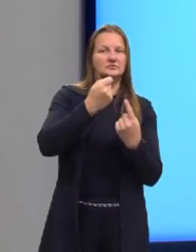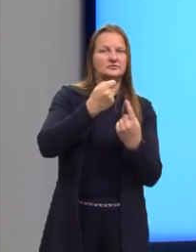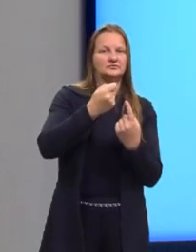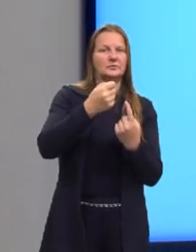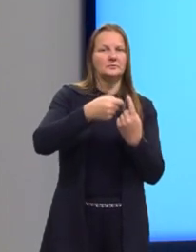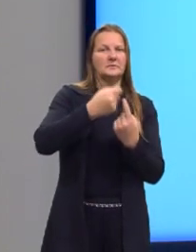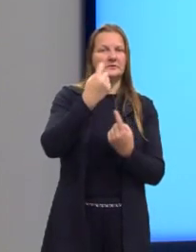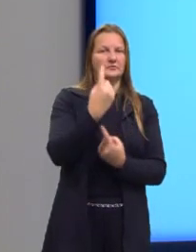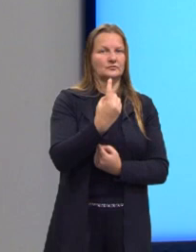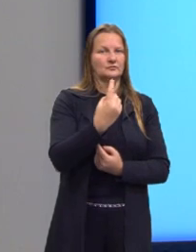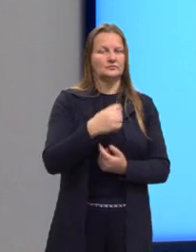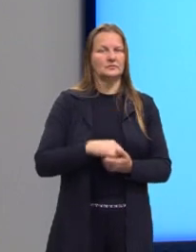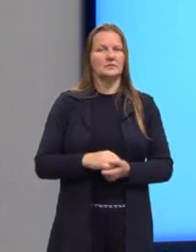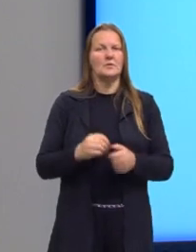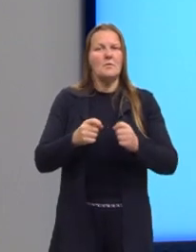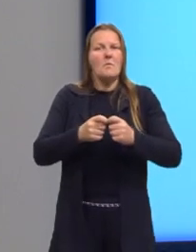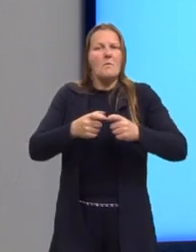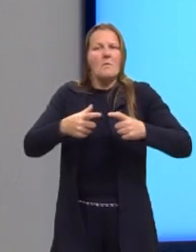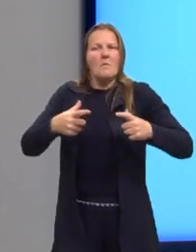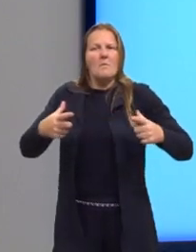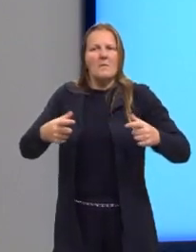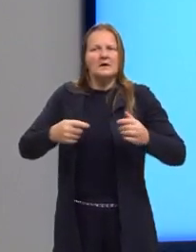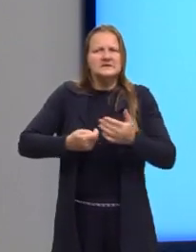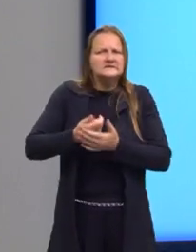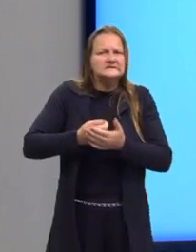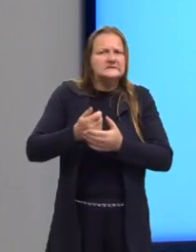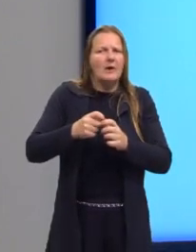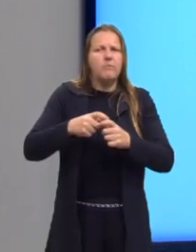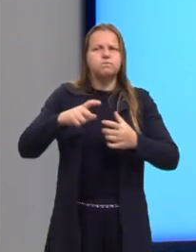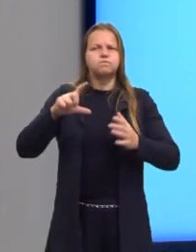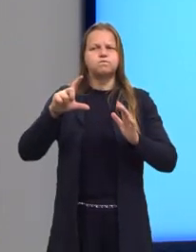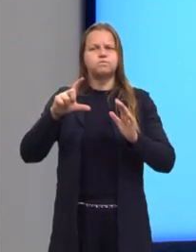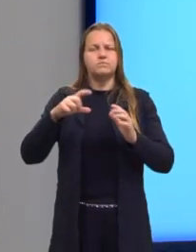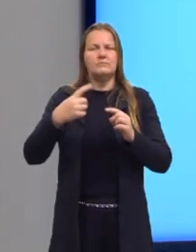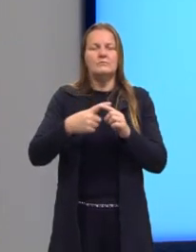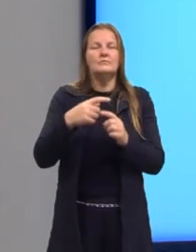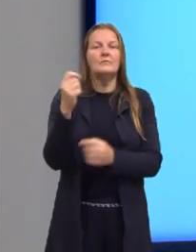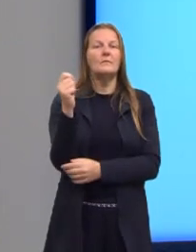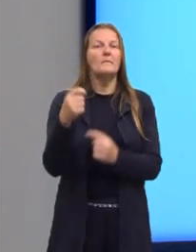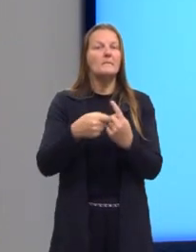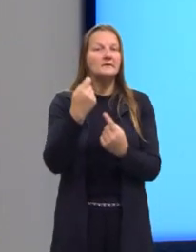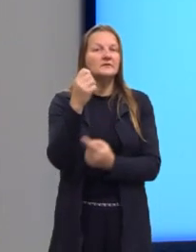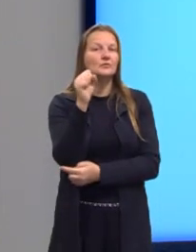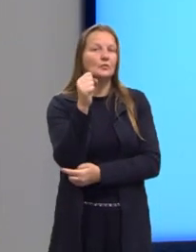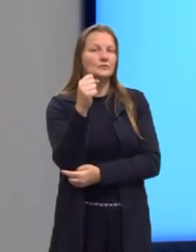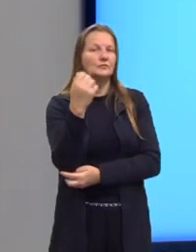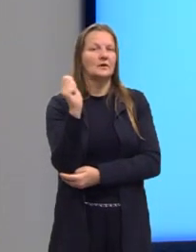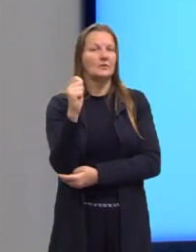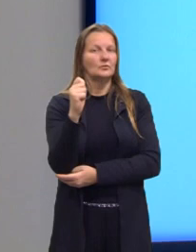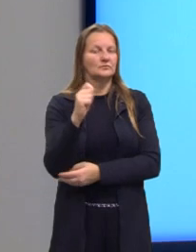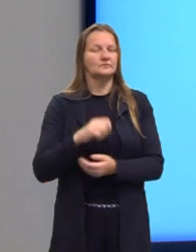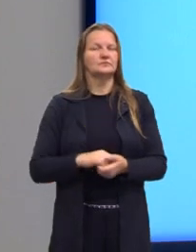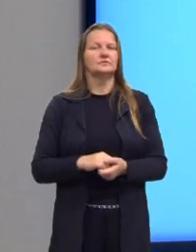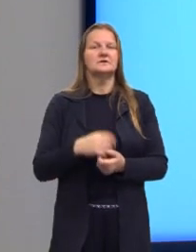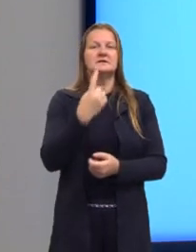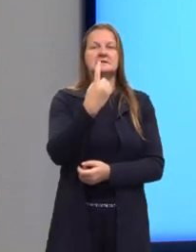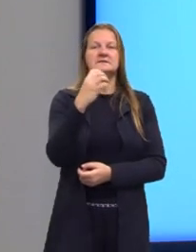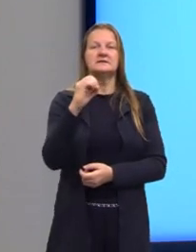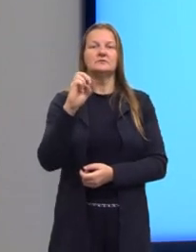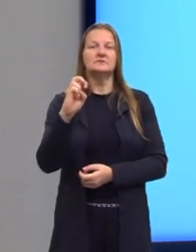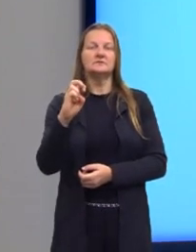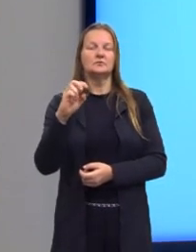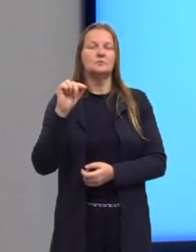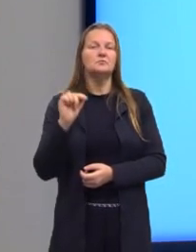no mês 1. O maior gasto foi, então, no mês de agosto, o mês 8. E 105 mil